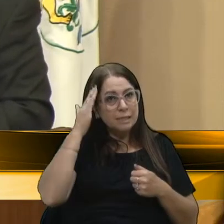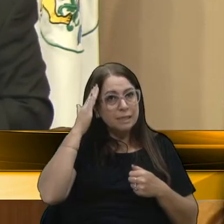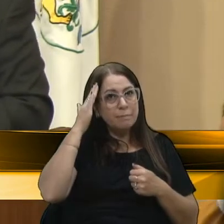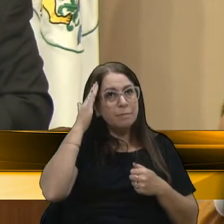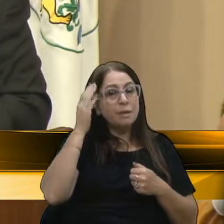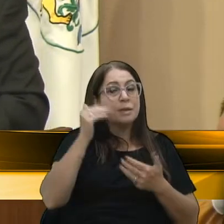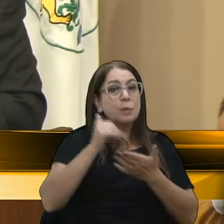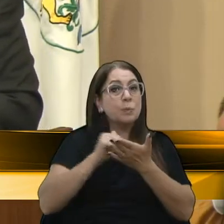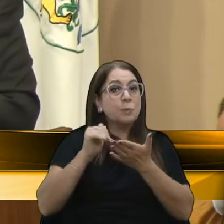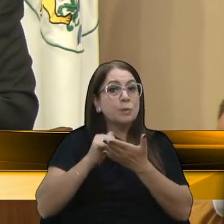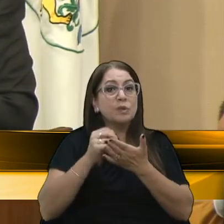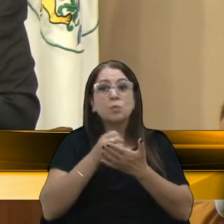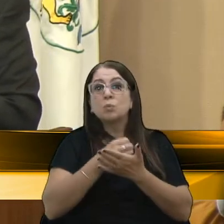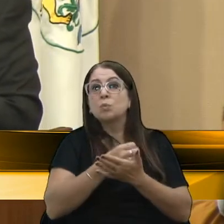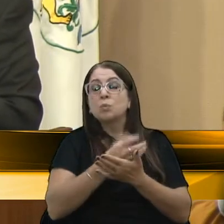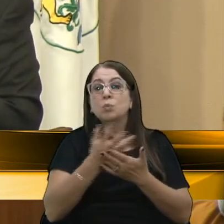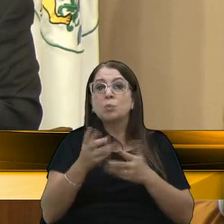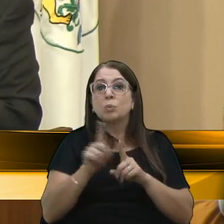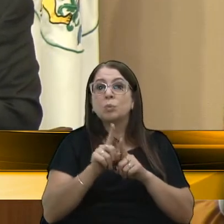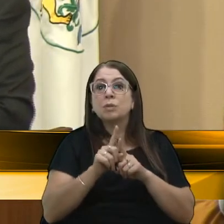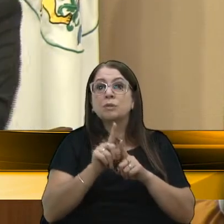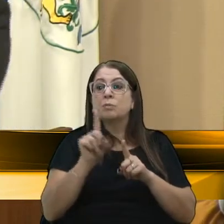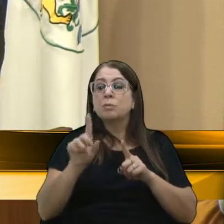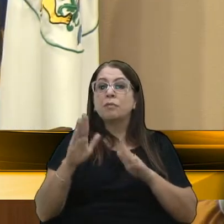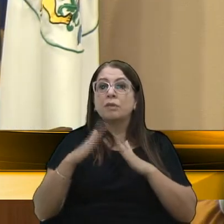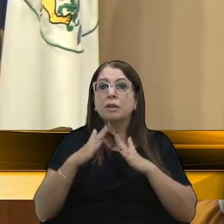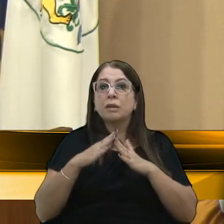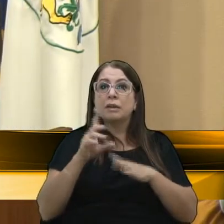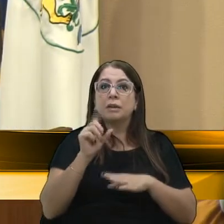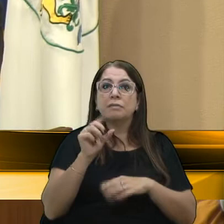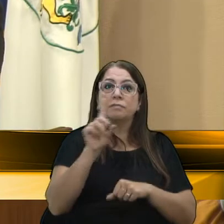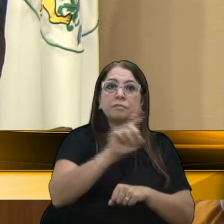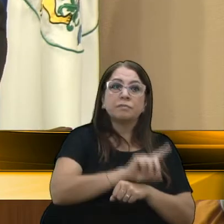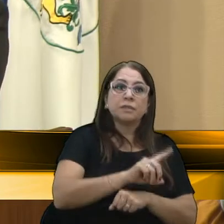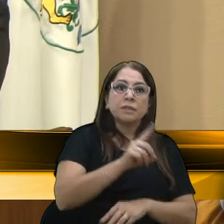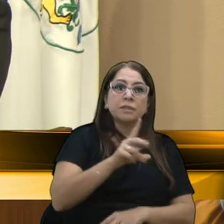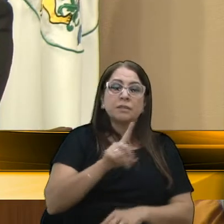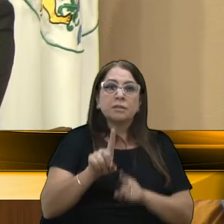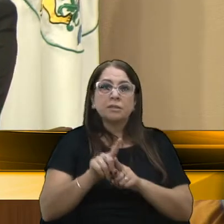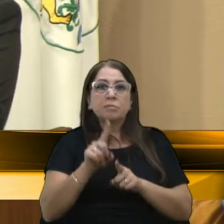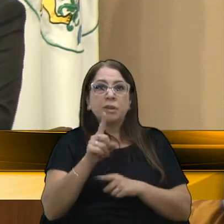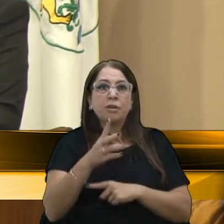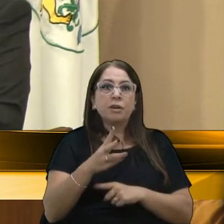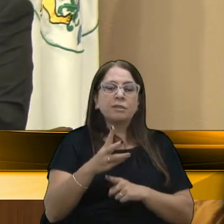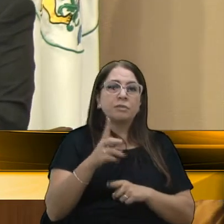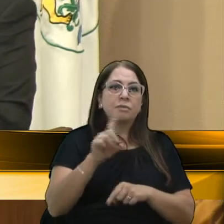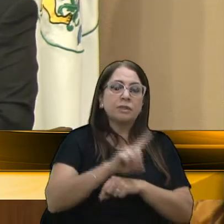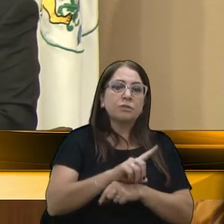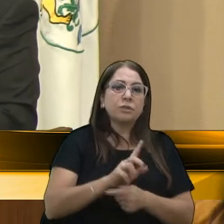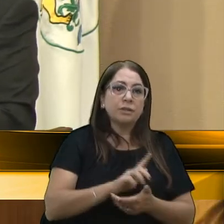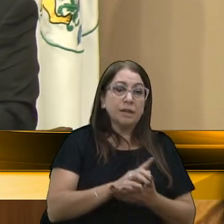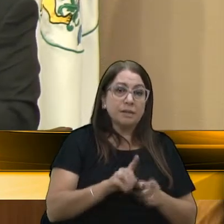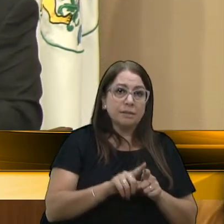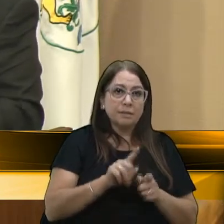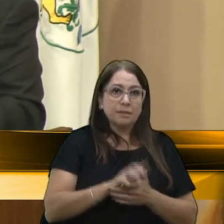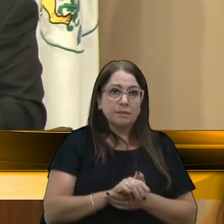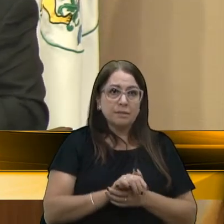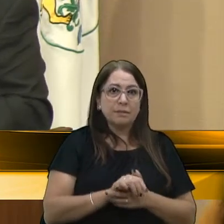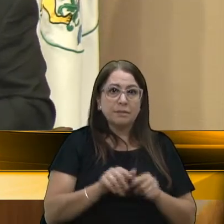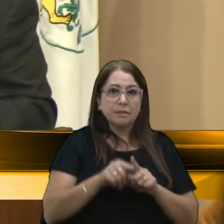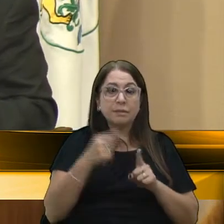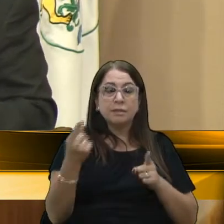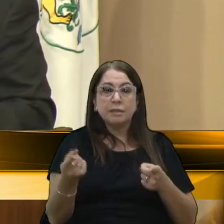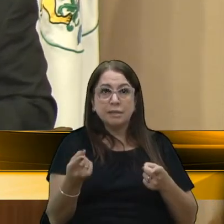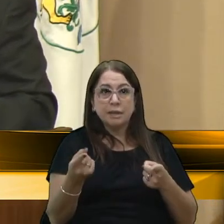secretária, quantos dias a gente precisa ficar em casa. É 10 dias? É 12? É 14? É 15? Porque a gente não sabe certo